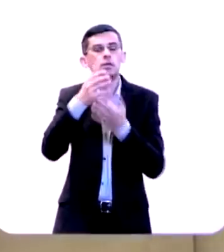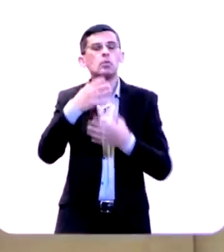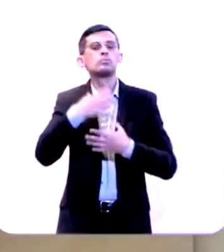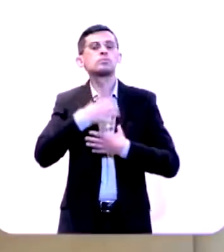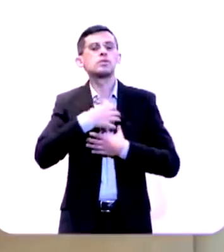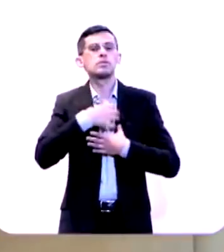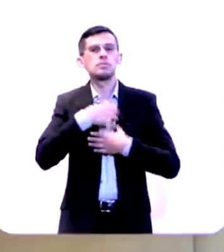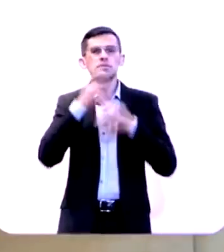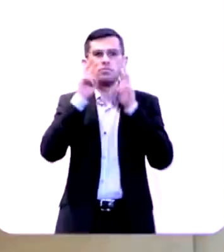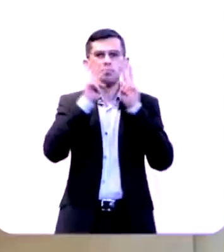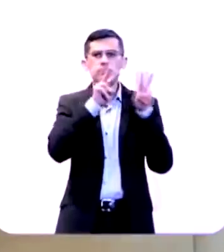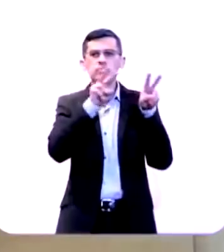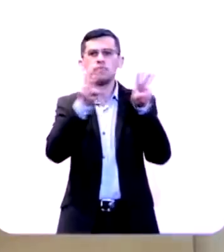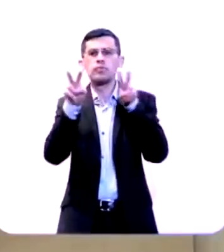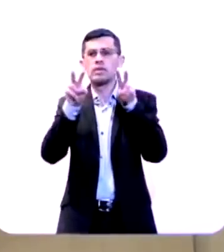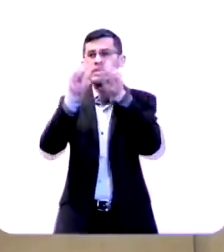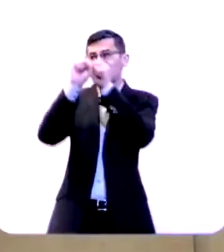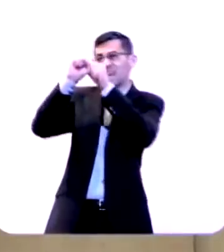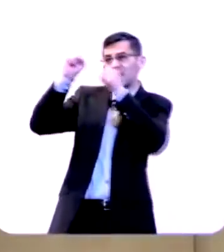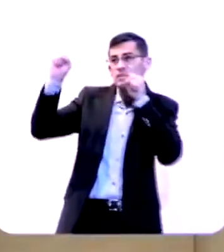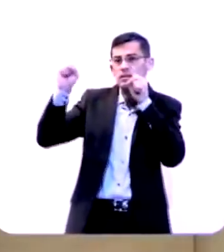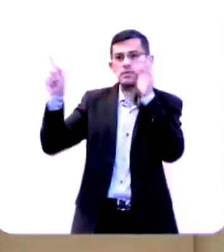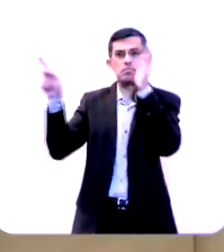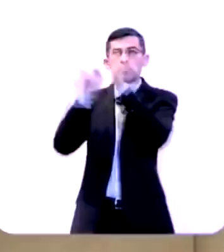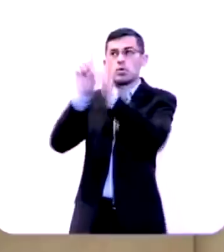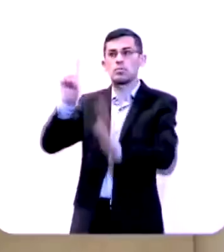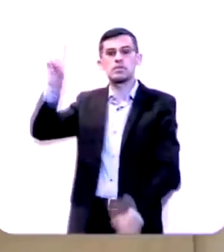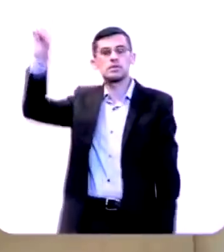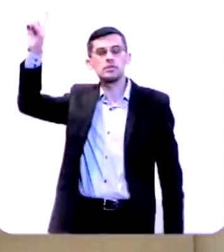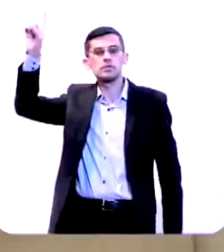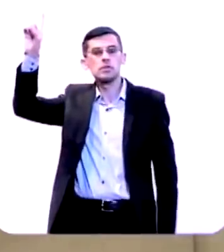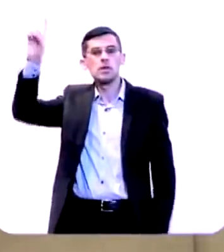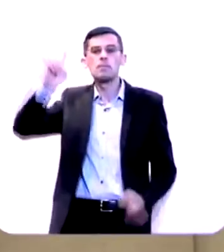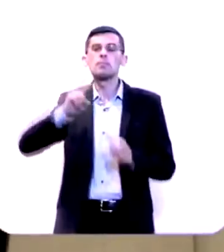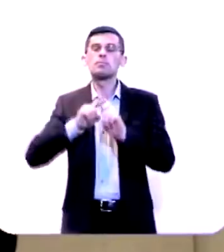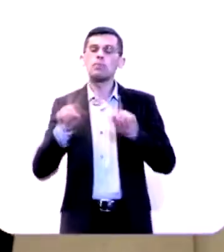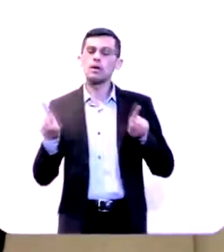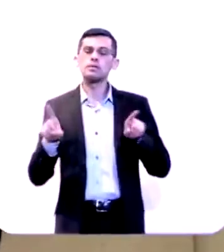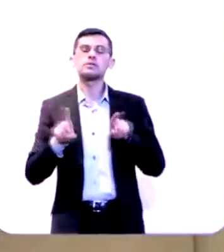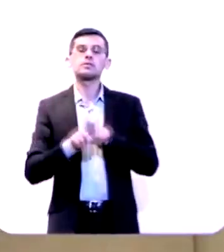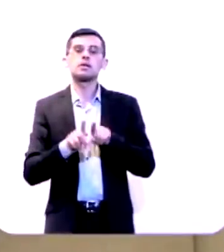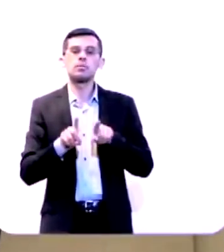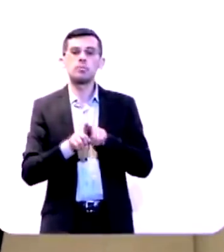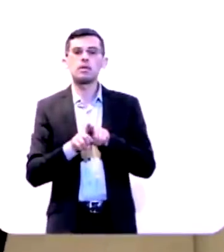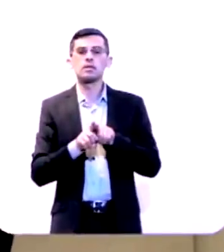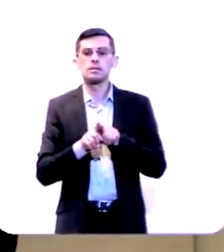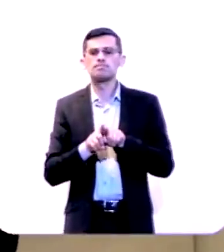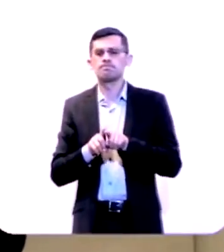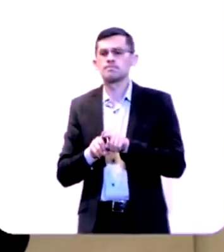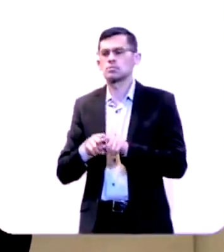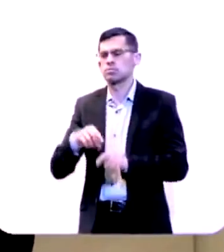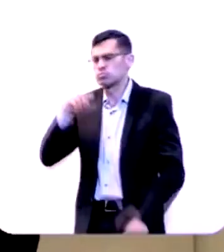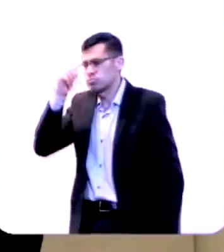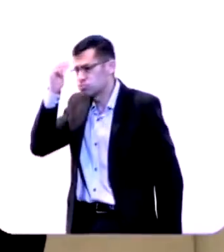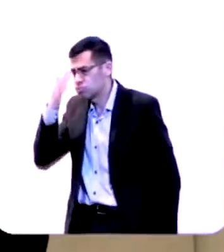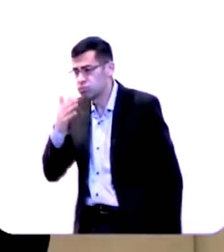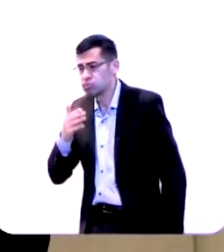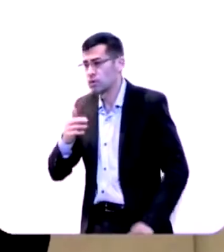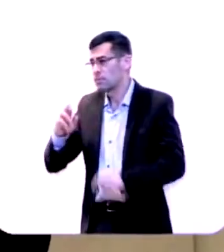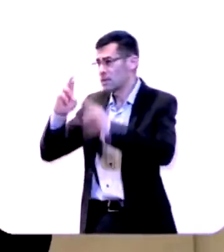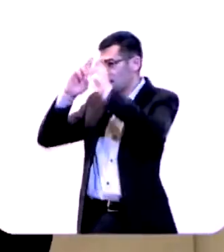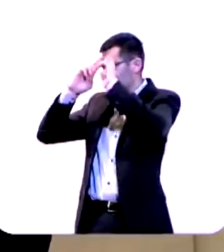essa visão da grandeza de Deus mas passa também pela reverência pelo